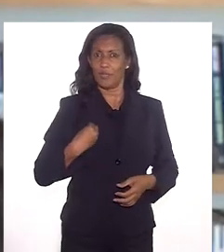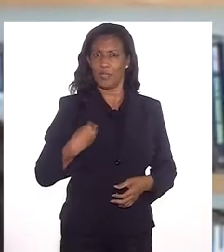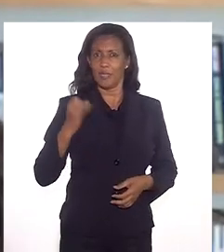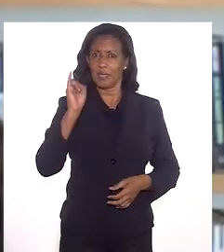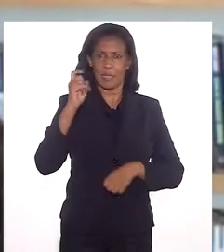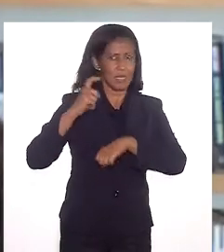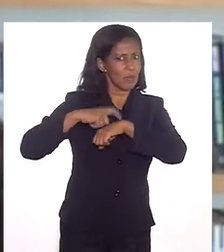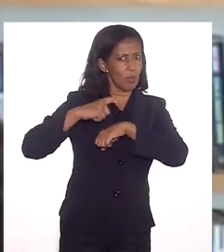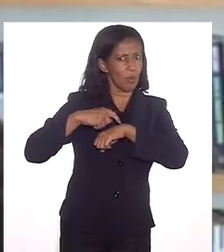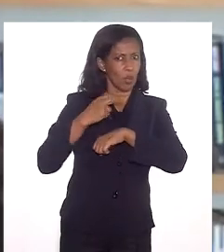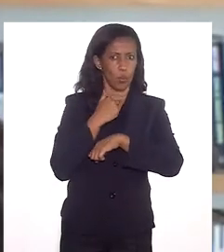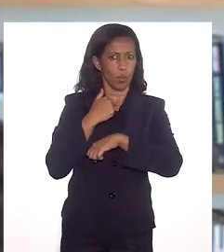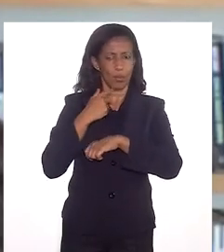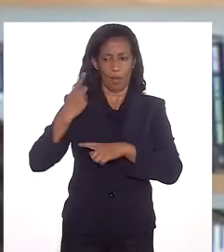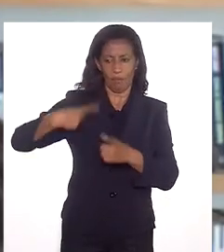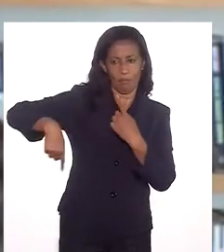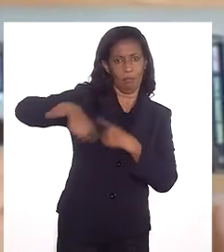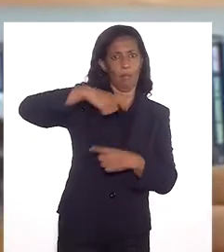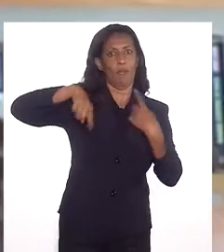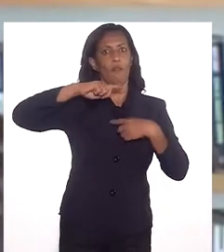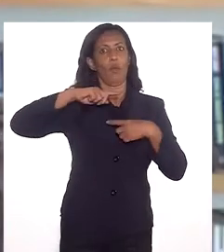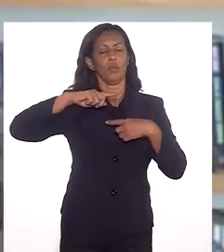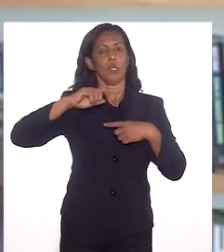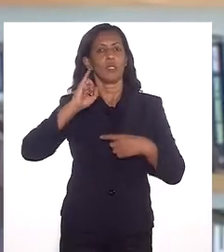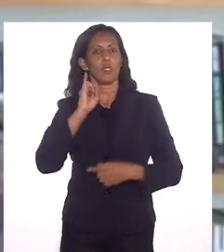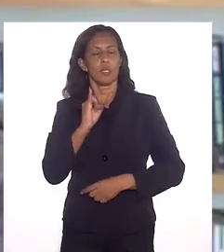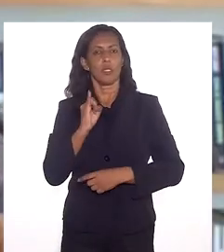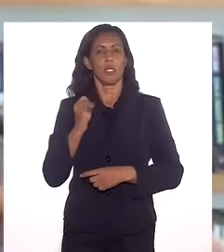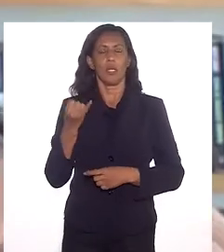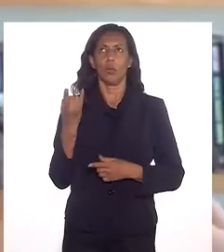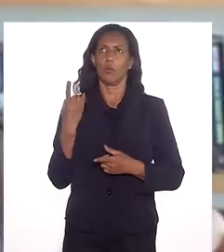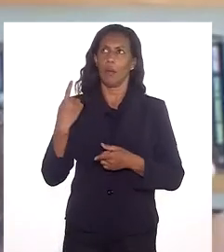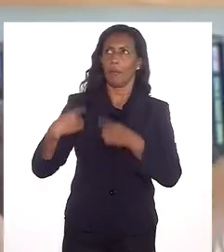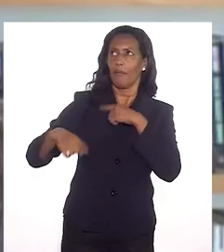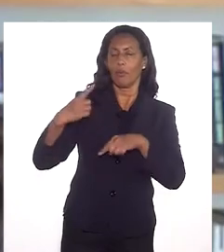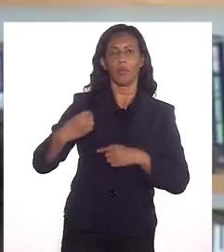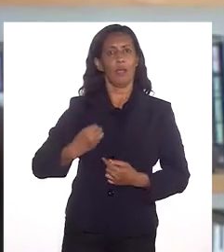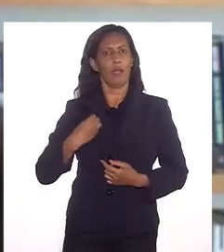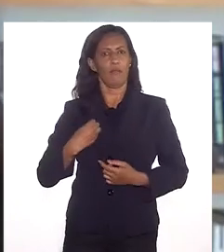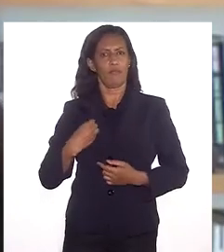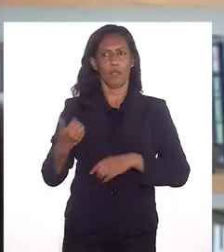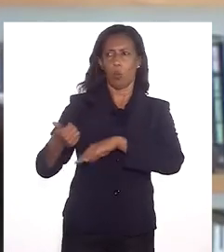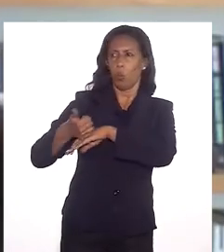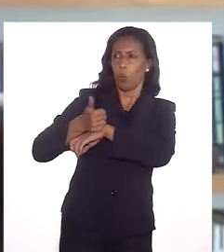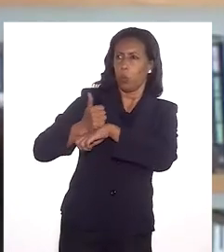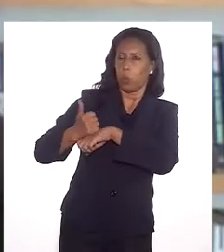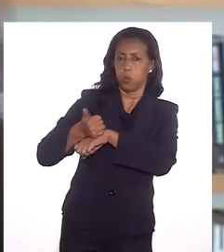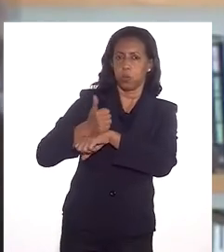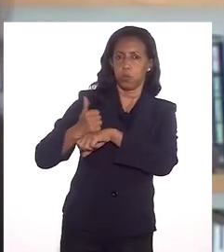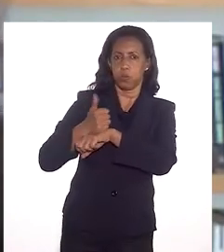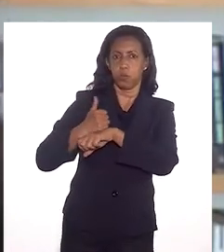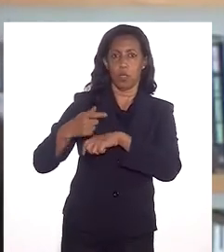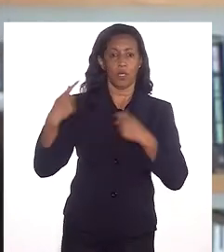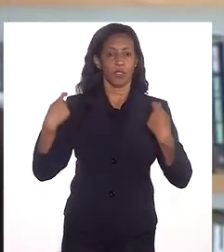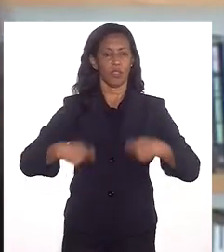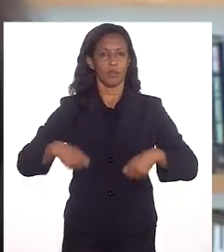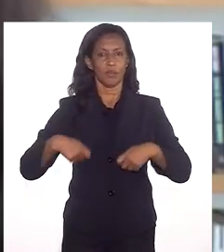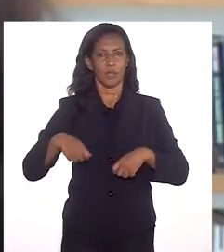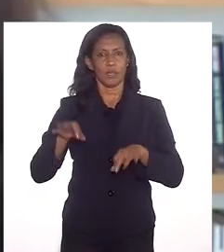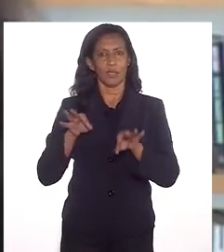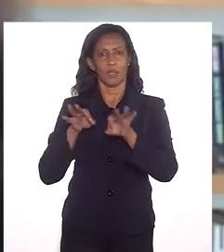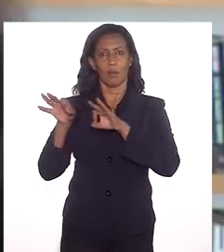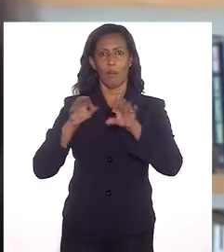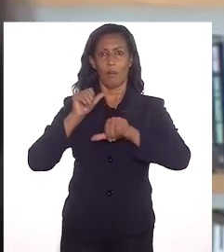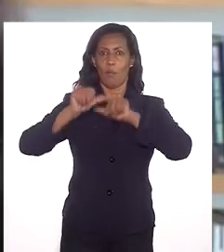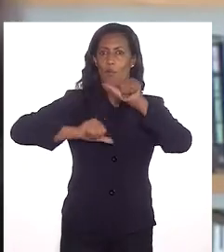Se, nesse momento, não é possível dar a volta por cima, se não é possível retomar a vida com mais dignidade, a gente